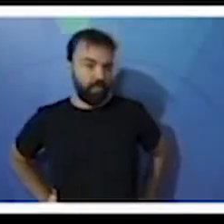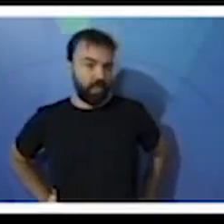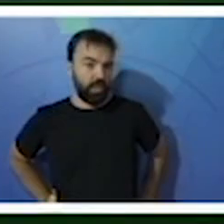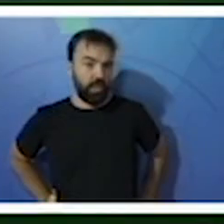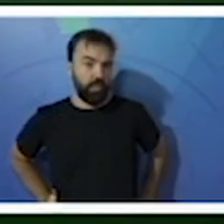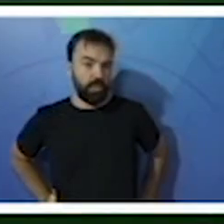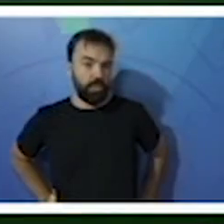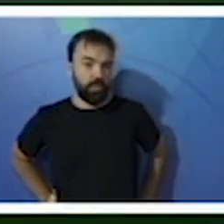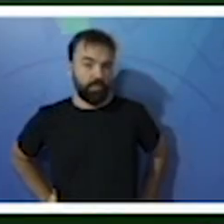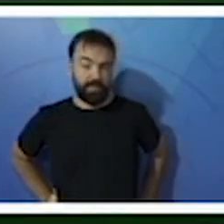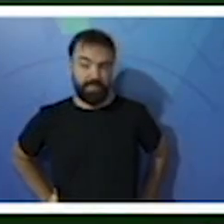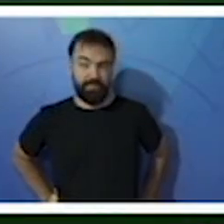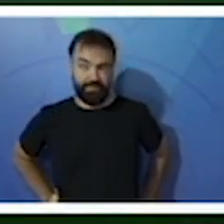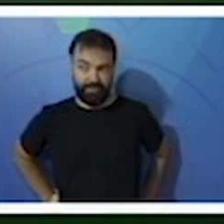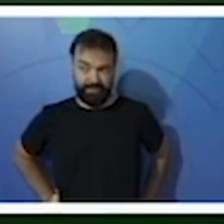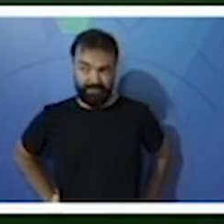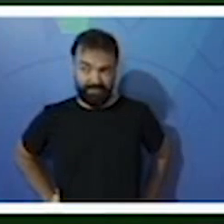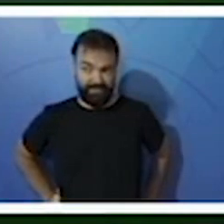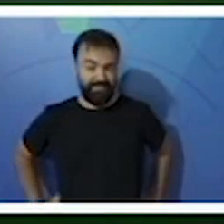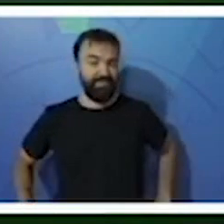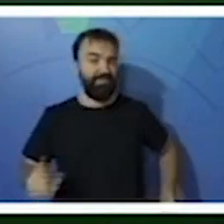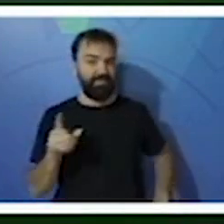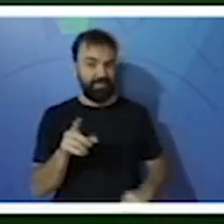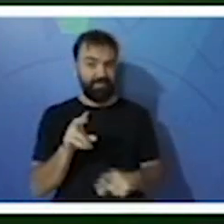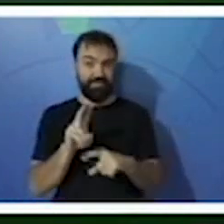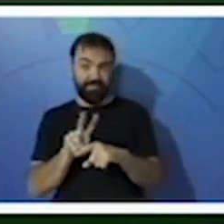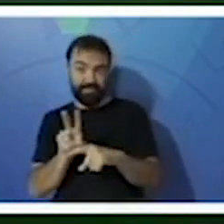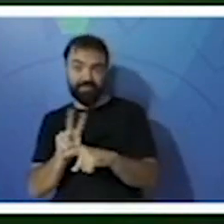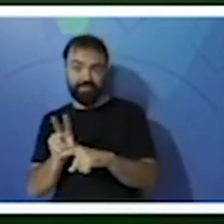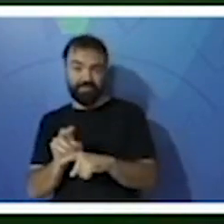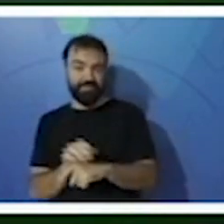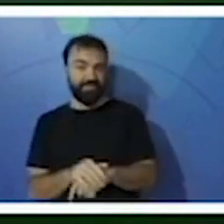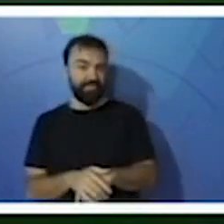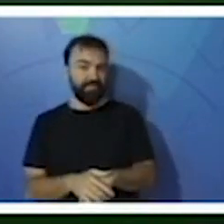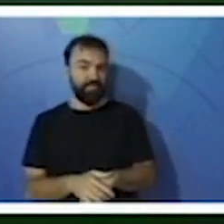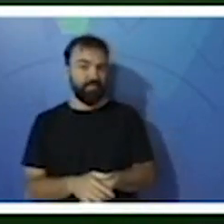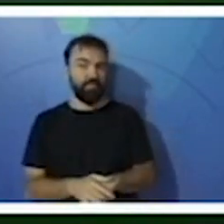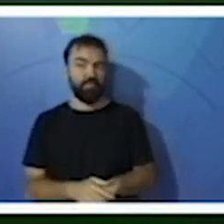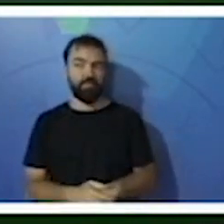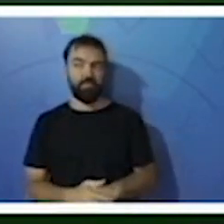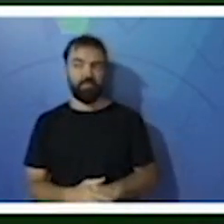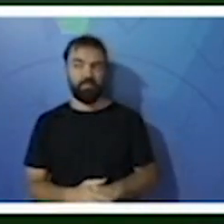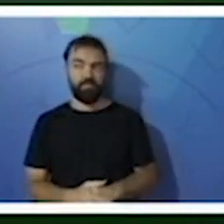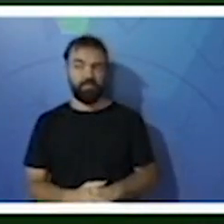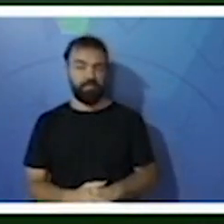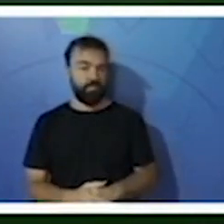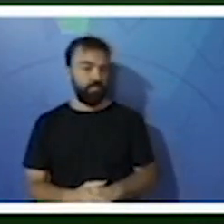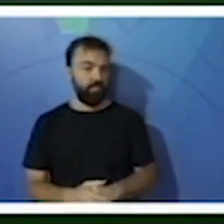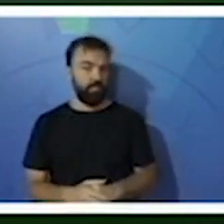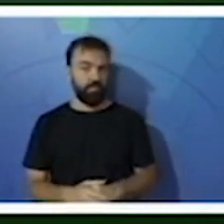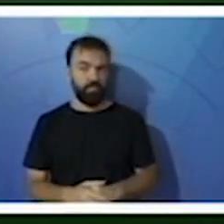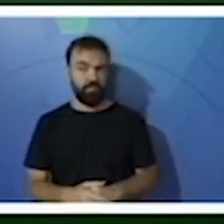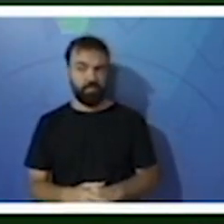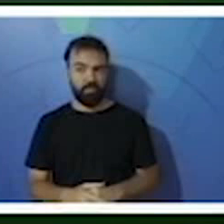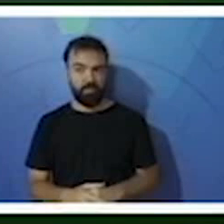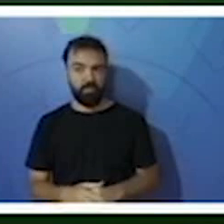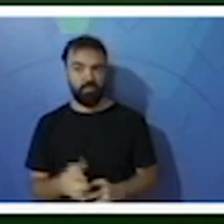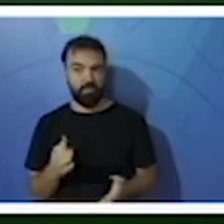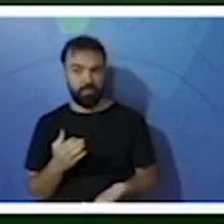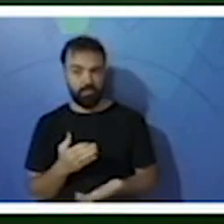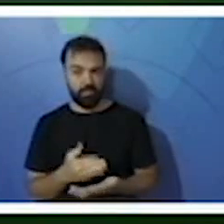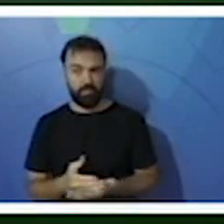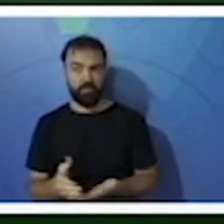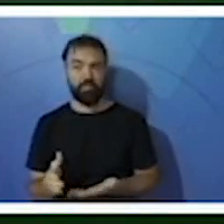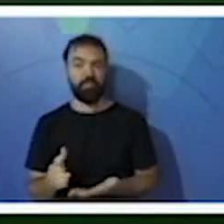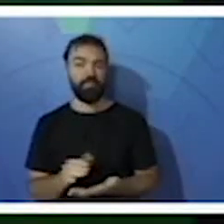Vocês viram o vídeo, vocês viram como ajuda no entendimento, agora nós vamos continuar.